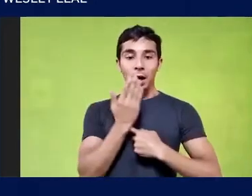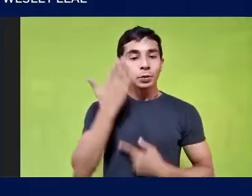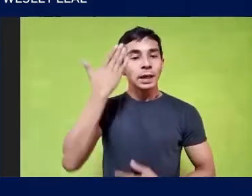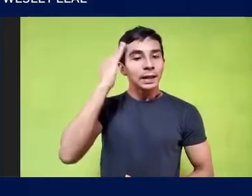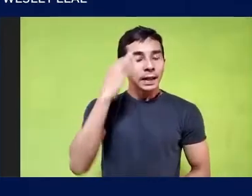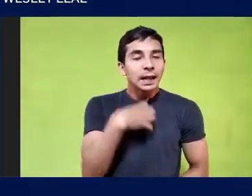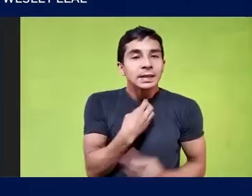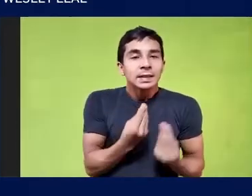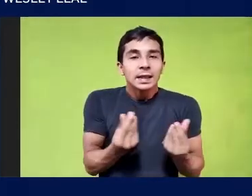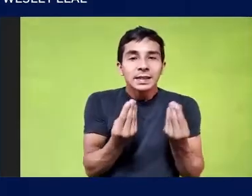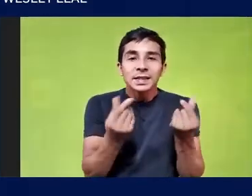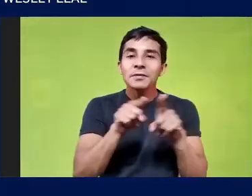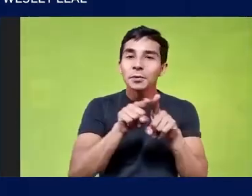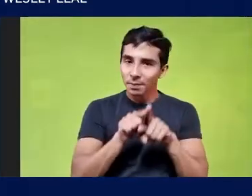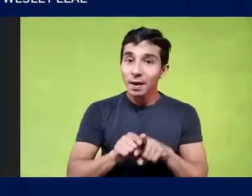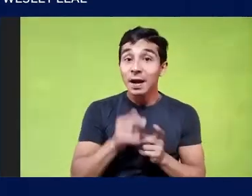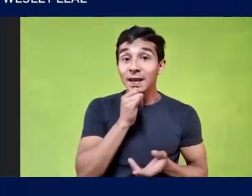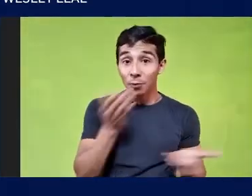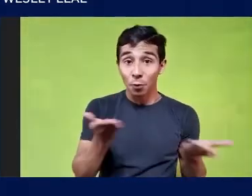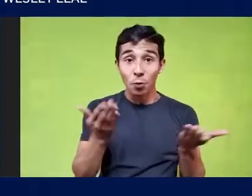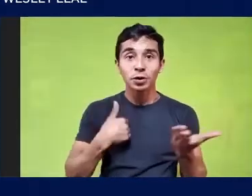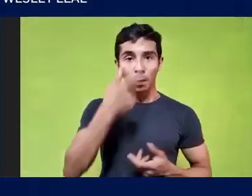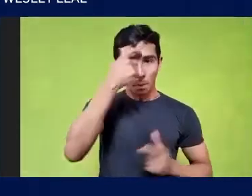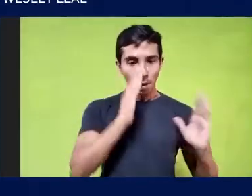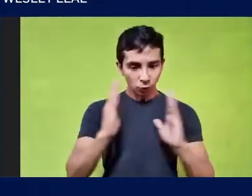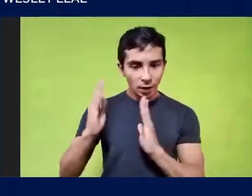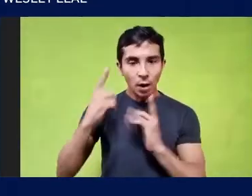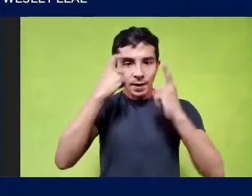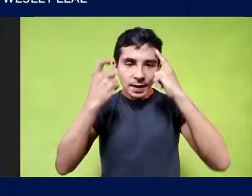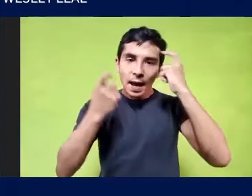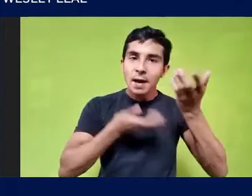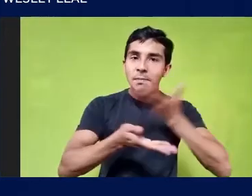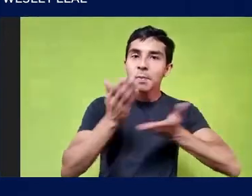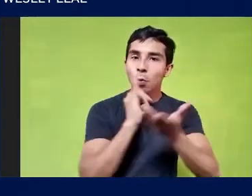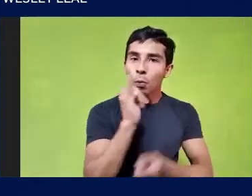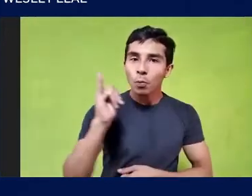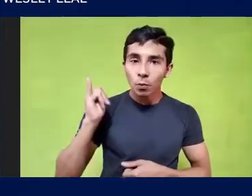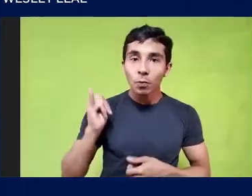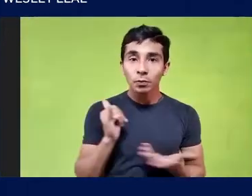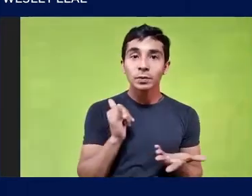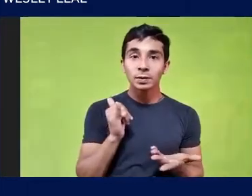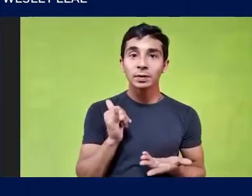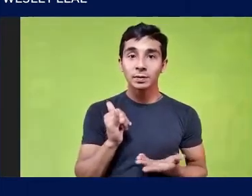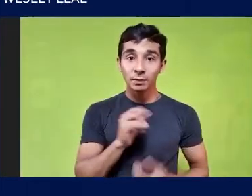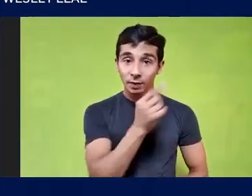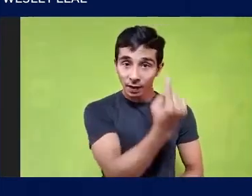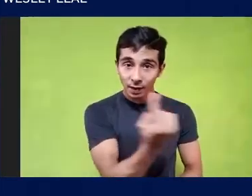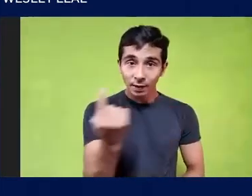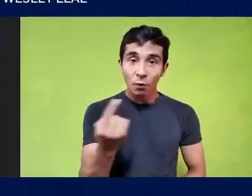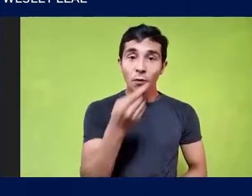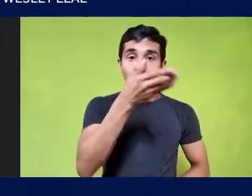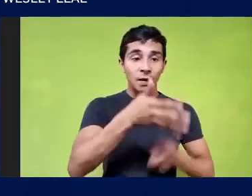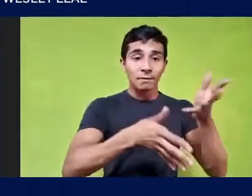Eu estou trazendo ideias Para a gente conversar Nós estamos movendo ideias Da gente Cada pessoa que está falando aqui Está falando e